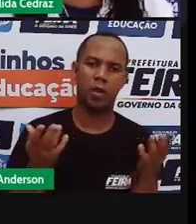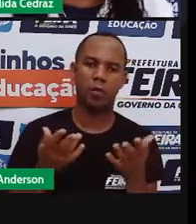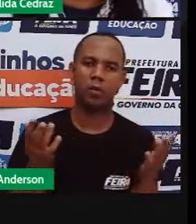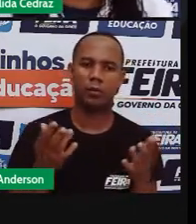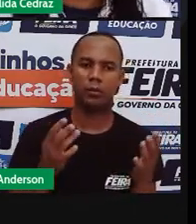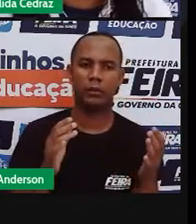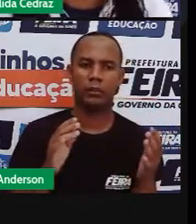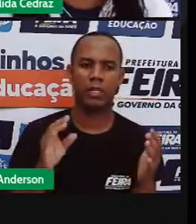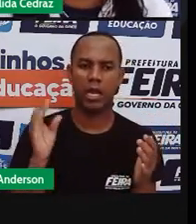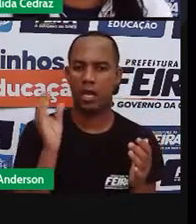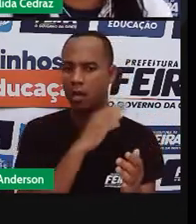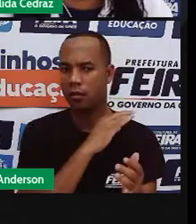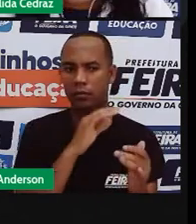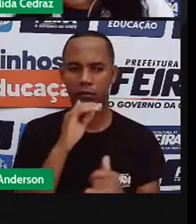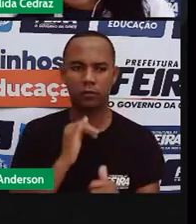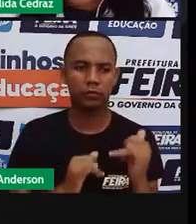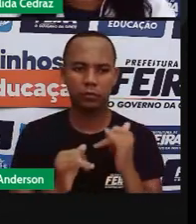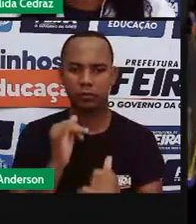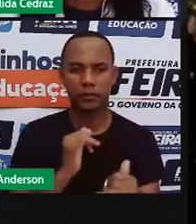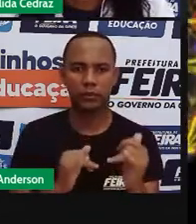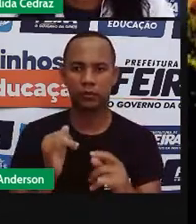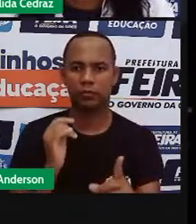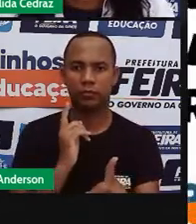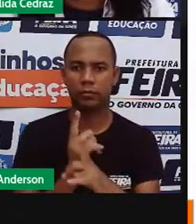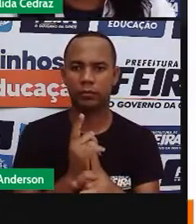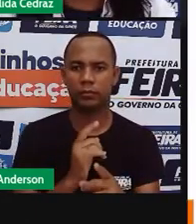telejornais ou no rádio